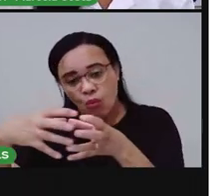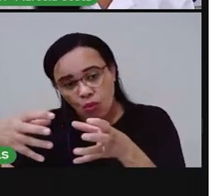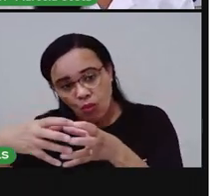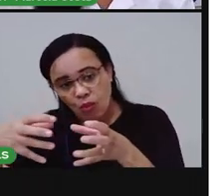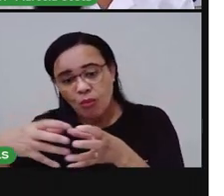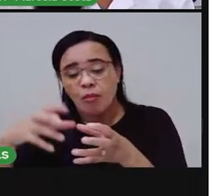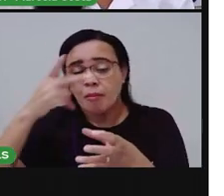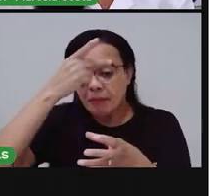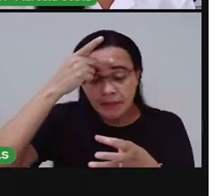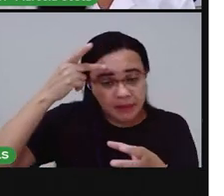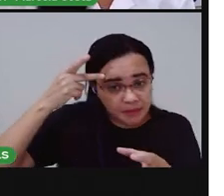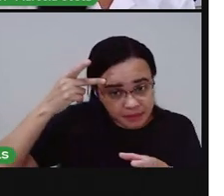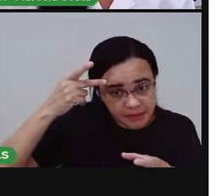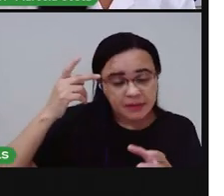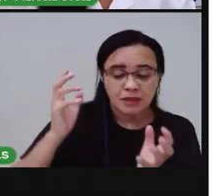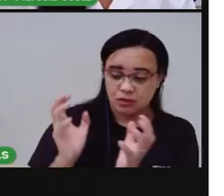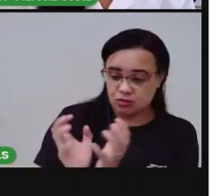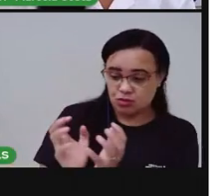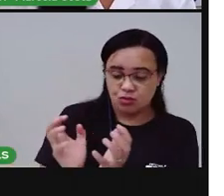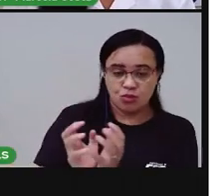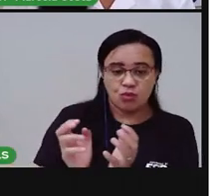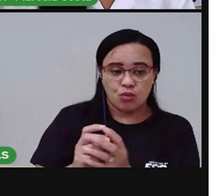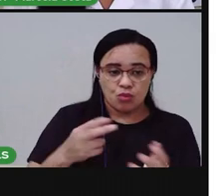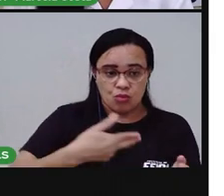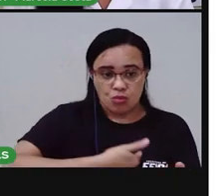com as pessoas da sua comunidade religiosa,